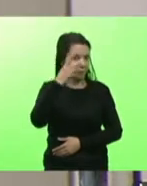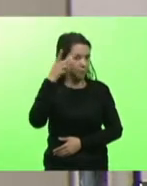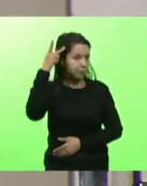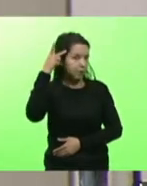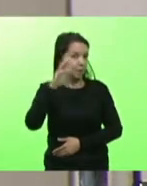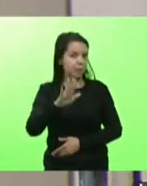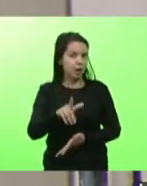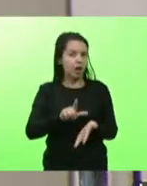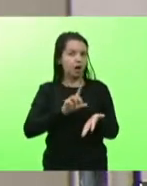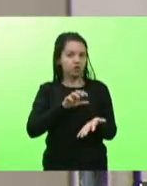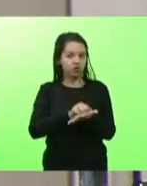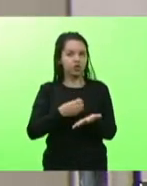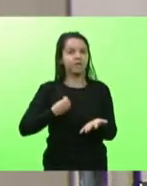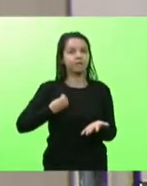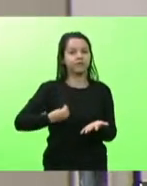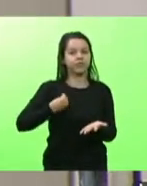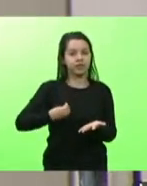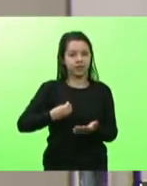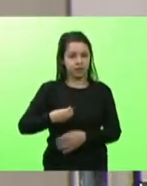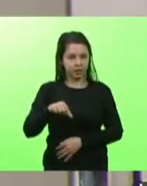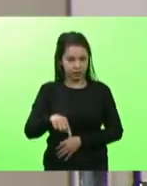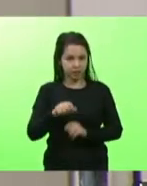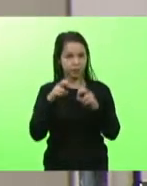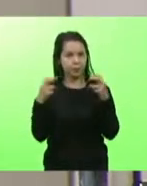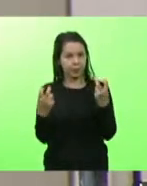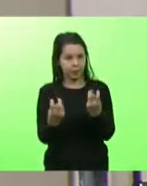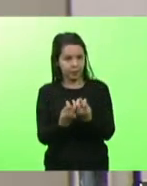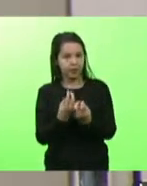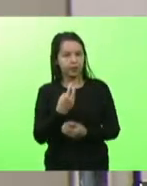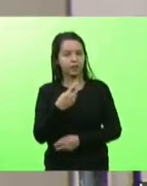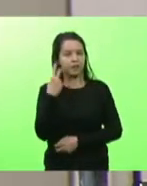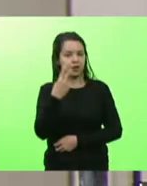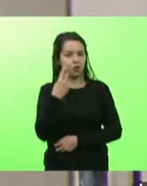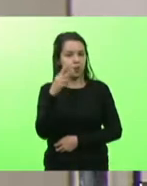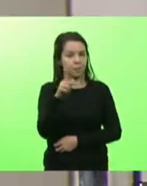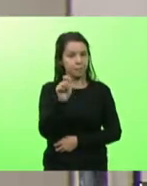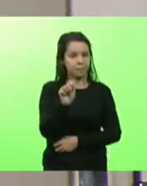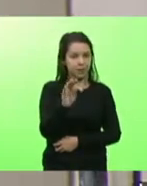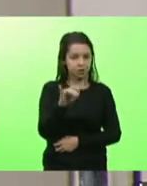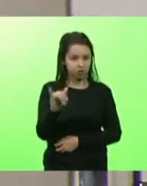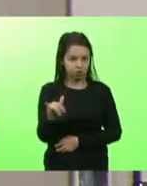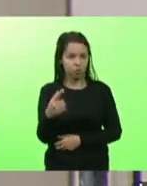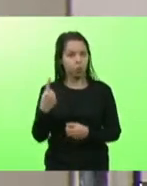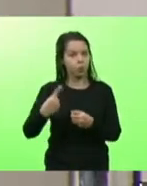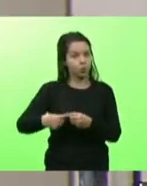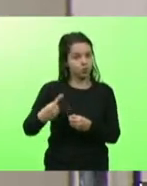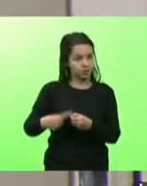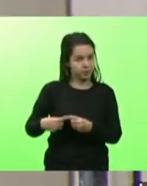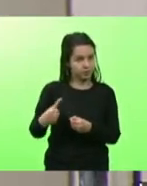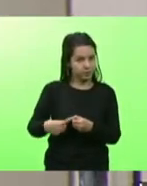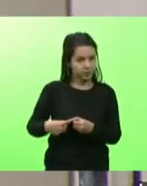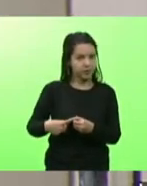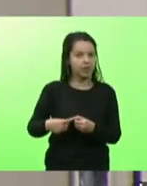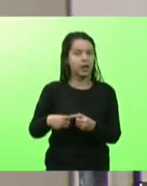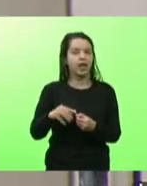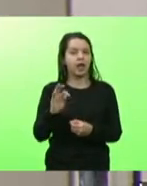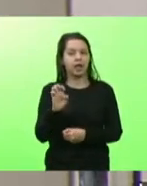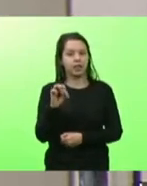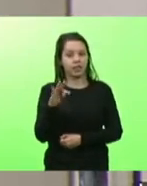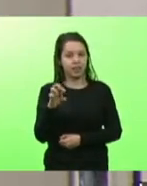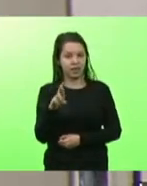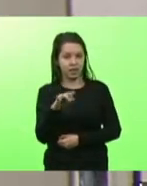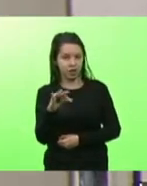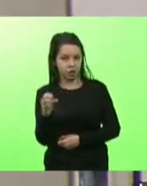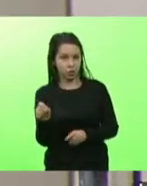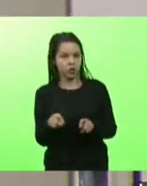antes, registro com alegria a presença aqui no Parlamento Catarinense da vereadora Patti Carbonari, no município de Entre Rios e também do Lúcio